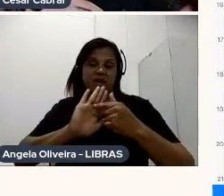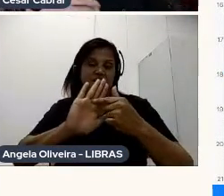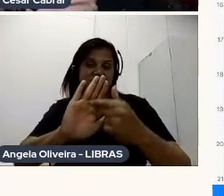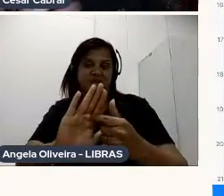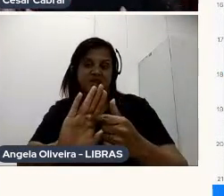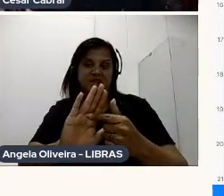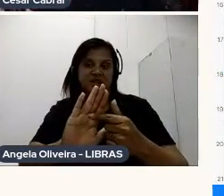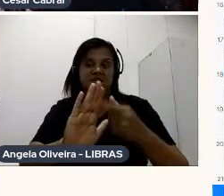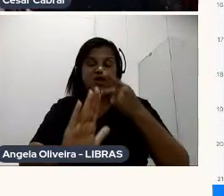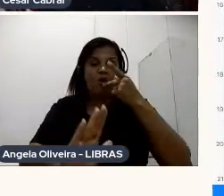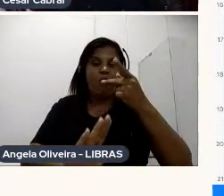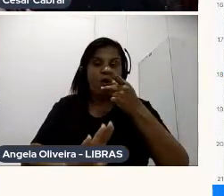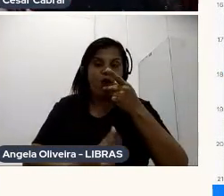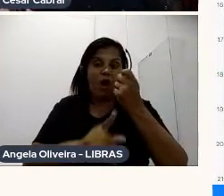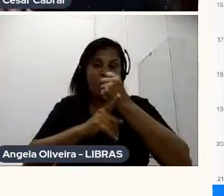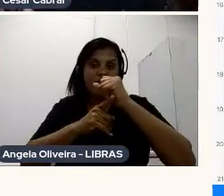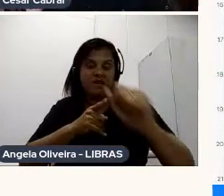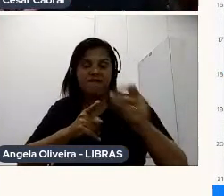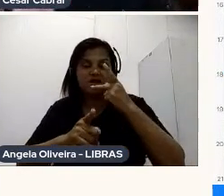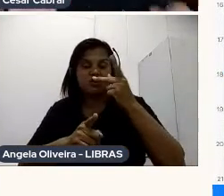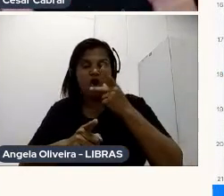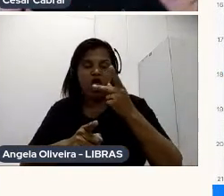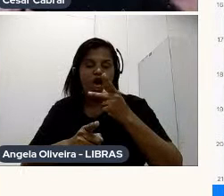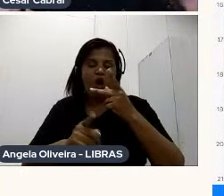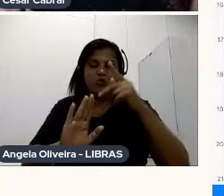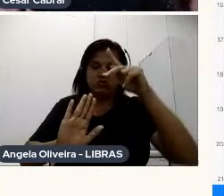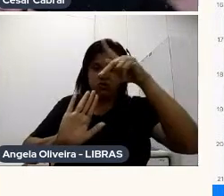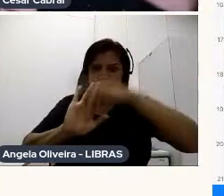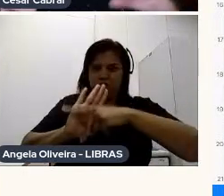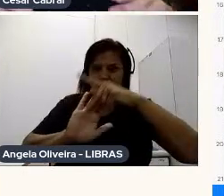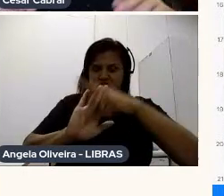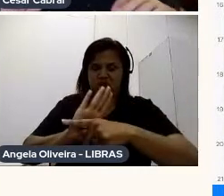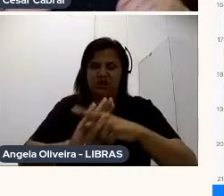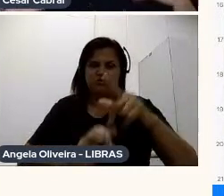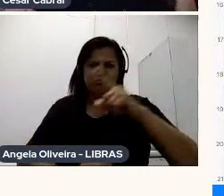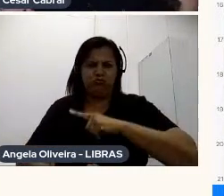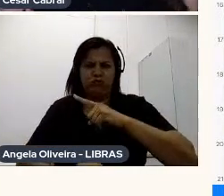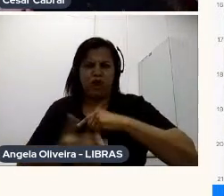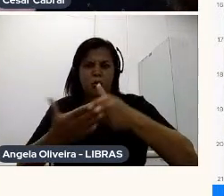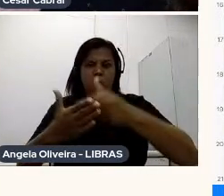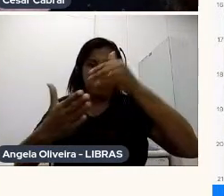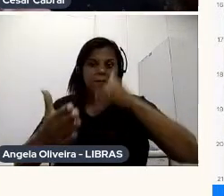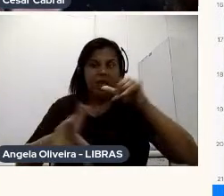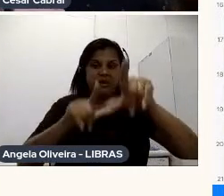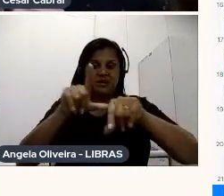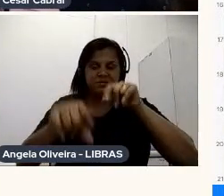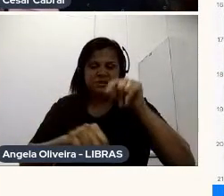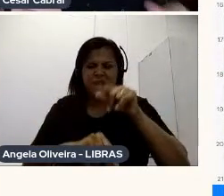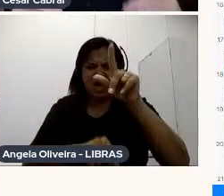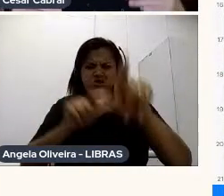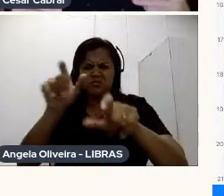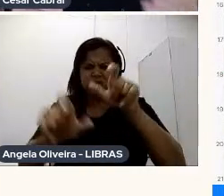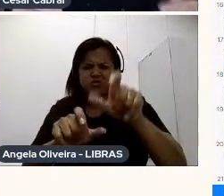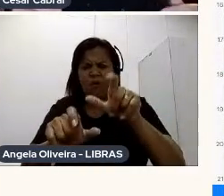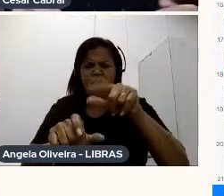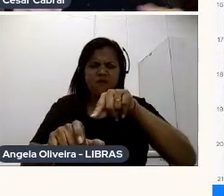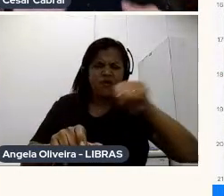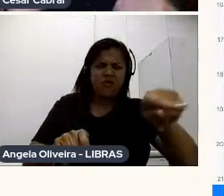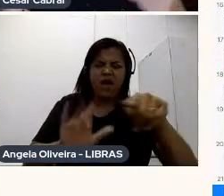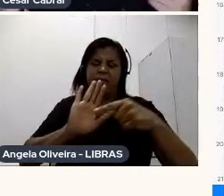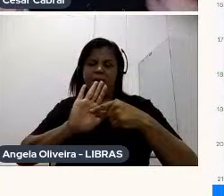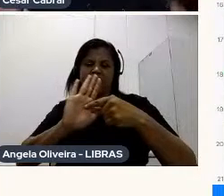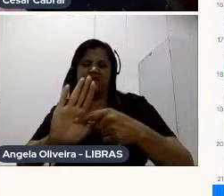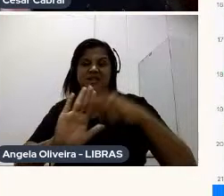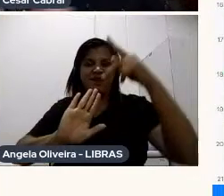Uma defesa oral Do seu projeto Você tem uma Pré-seleção E daí As pessoas vão lá Para apresentar O